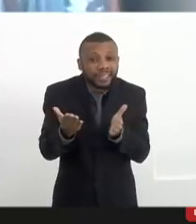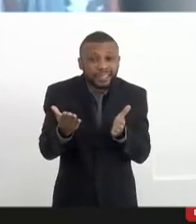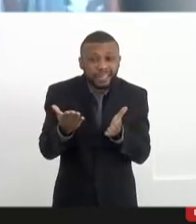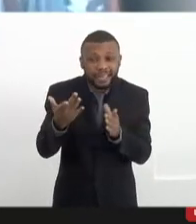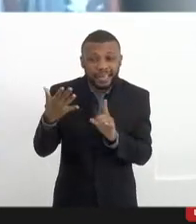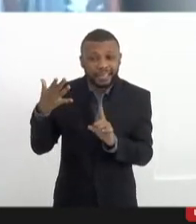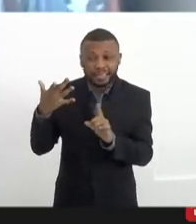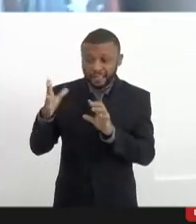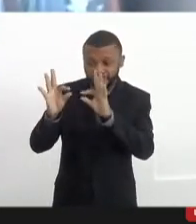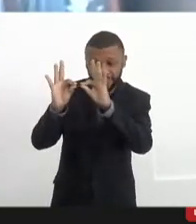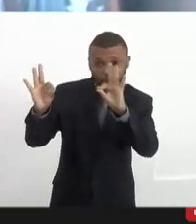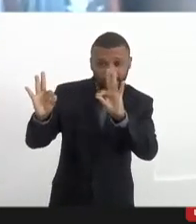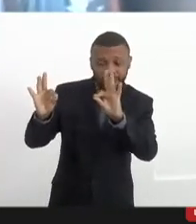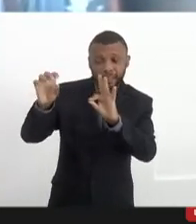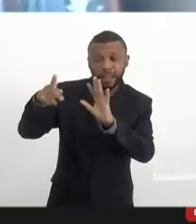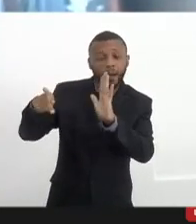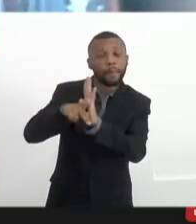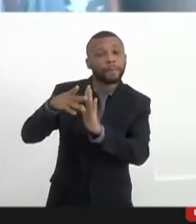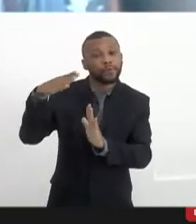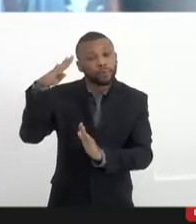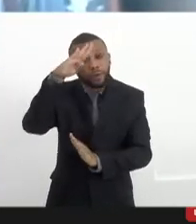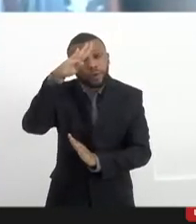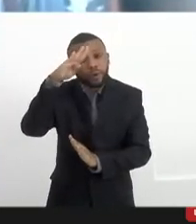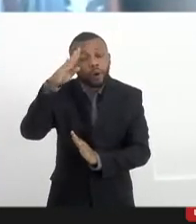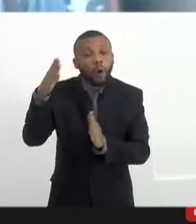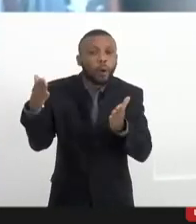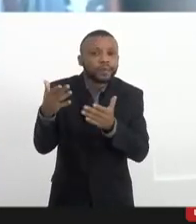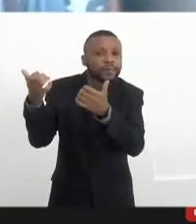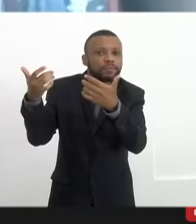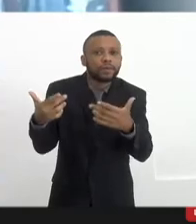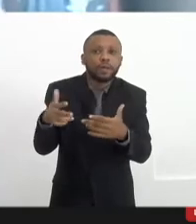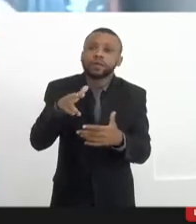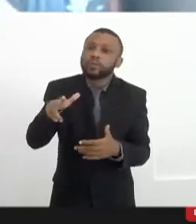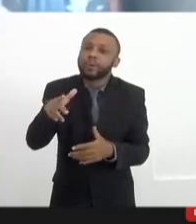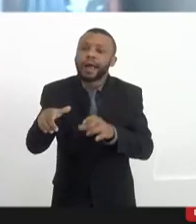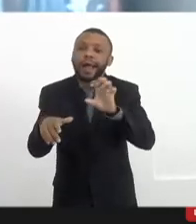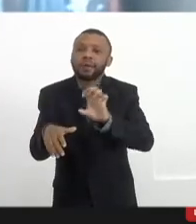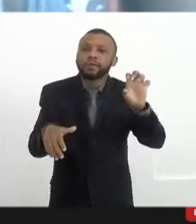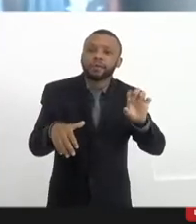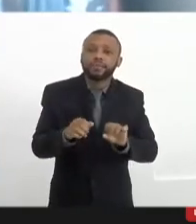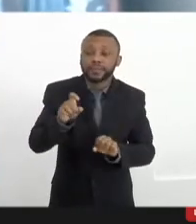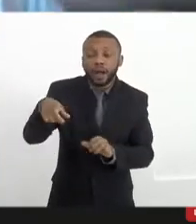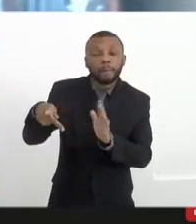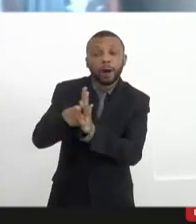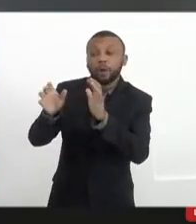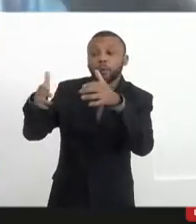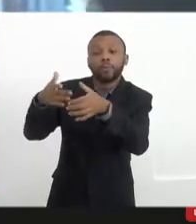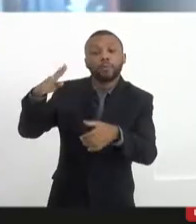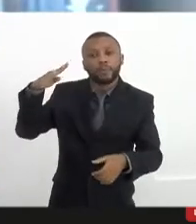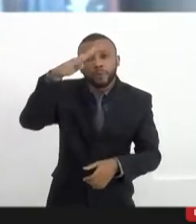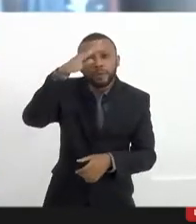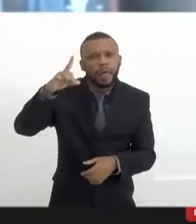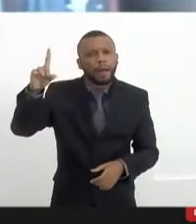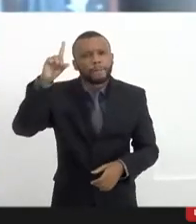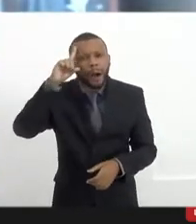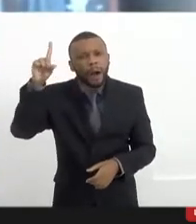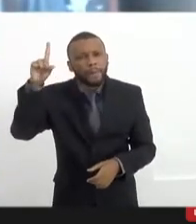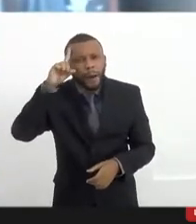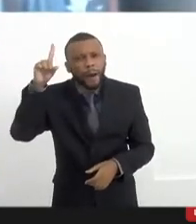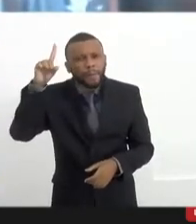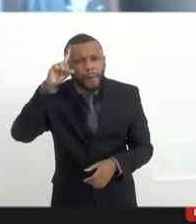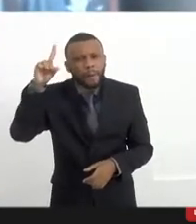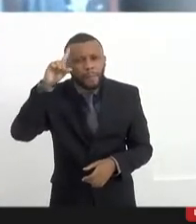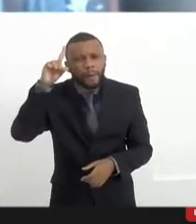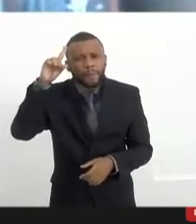Quem diz o povo não é bobo fora a Rede Globo não é a esquerda, é o Bolsonaro que ataca diariamente a mídia